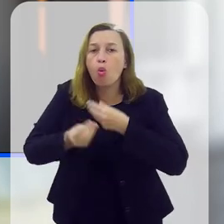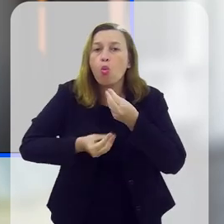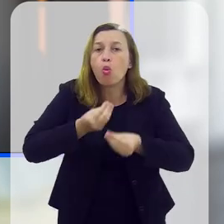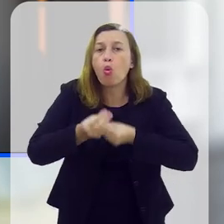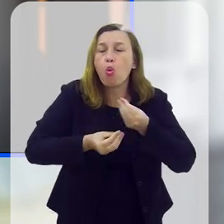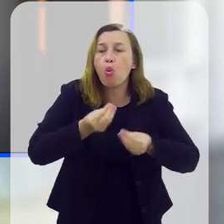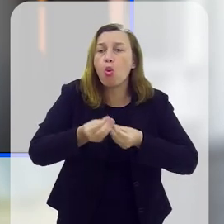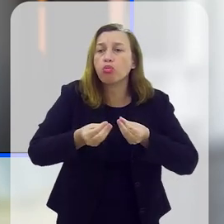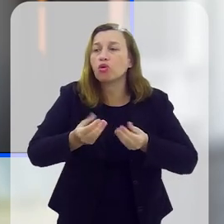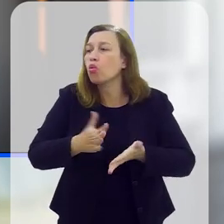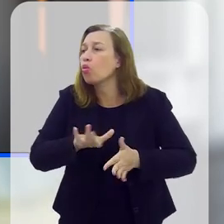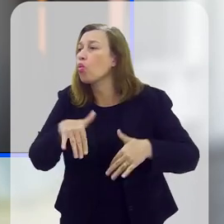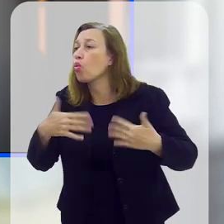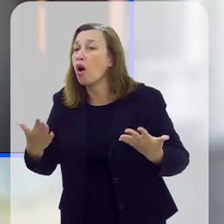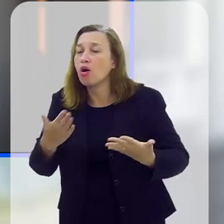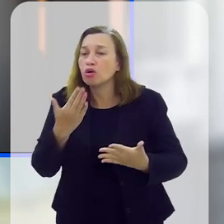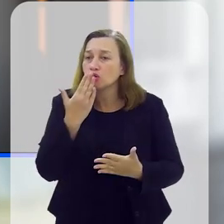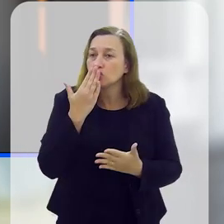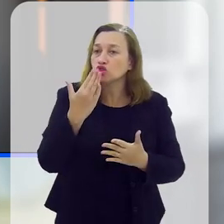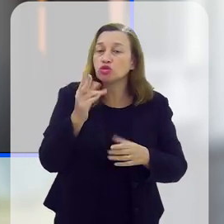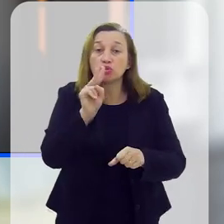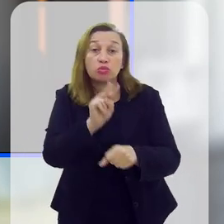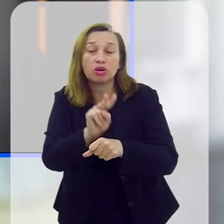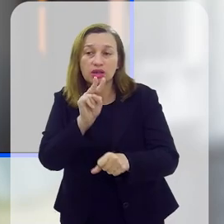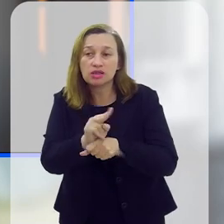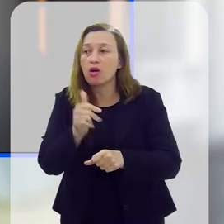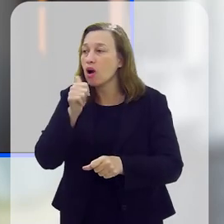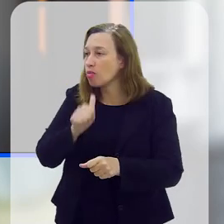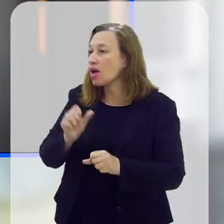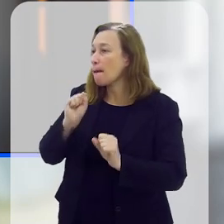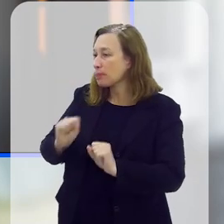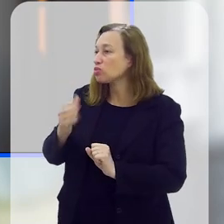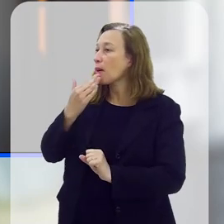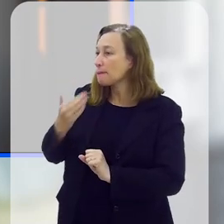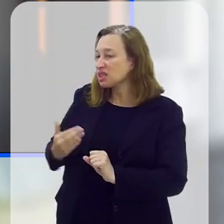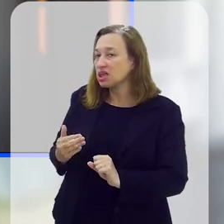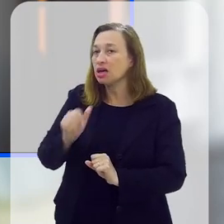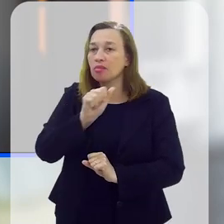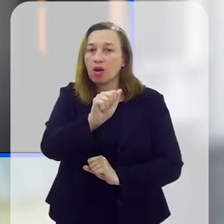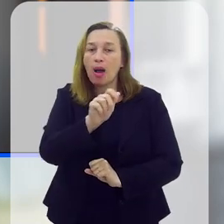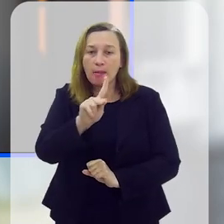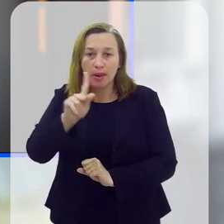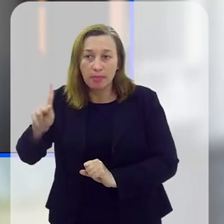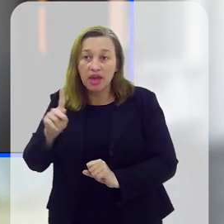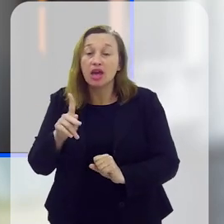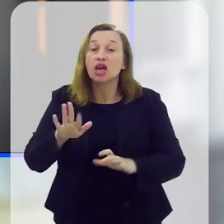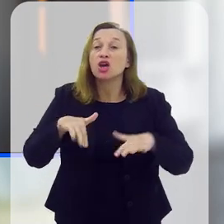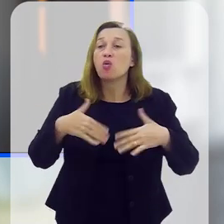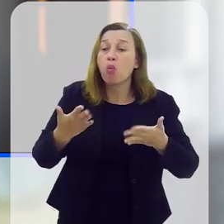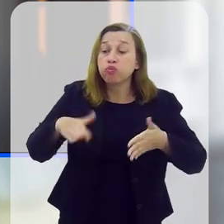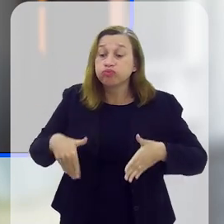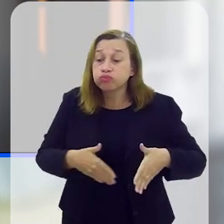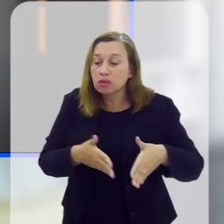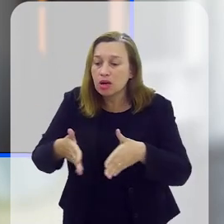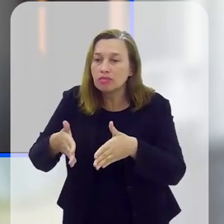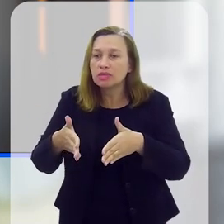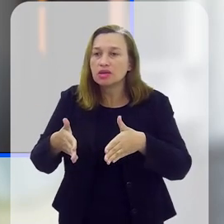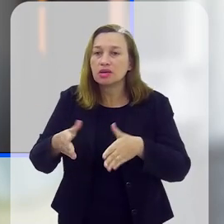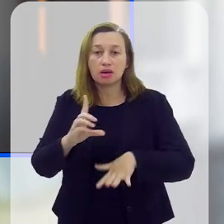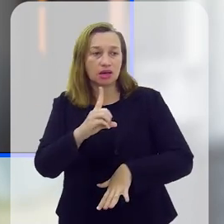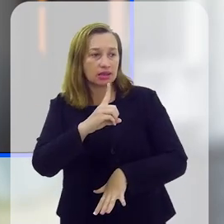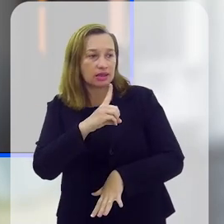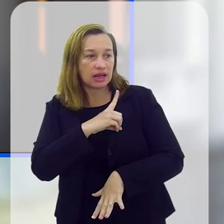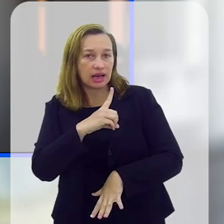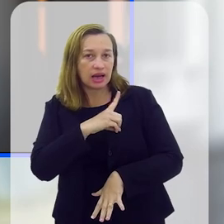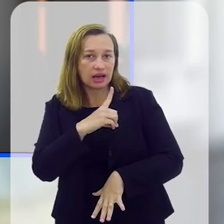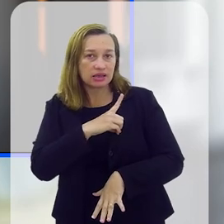Como é que funciona e quais são os tipos de medidas protetivas que a mulher pode solicitar pelo aplicativo, né, e quais são os caminhos